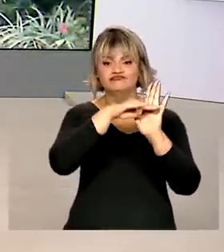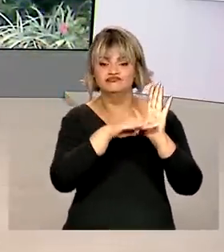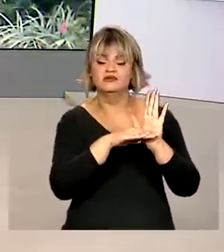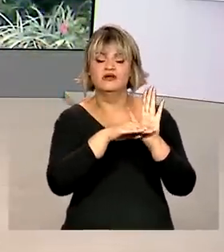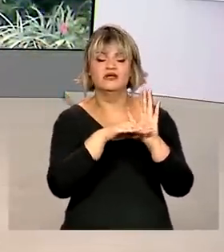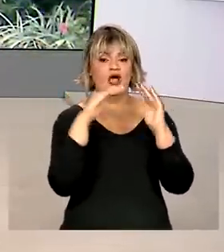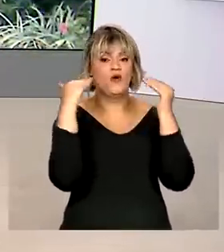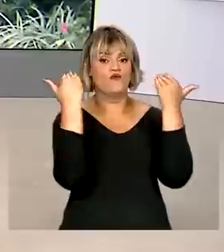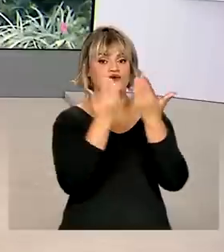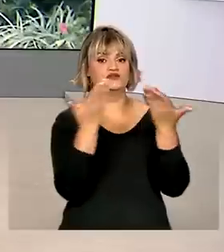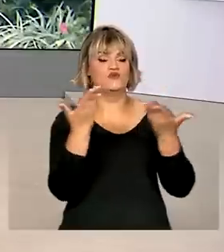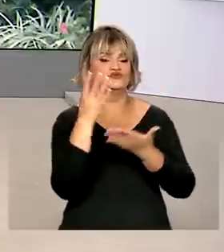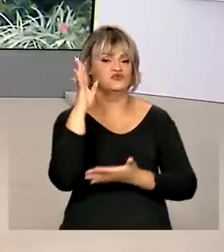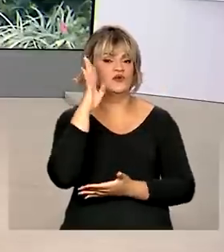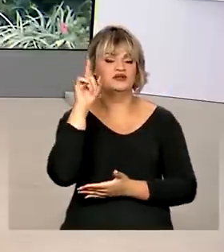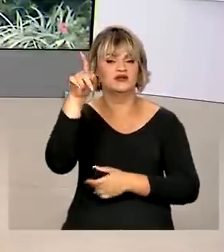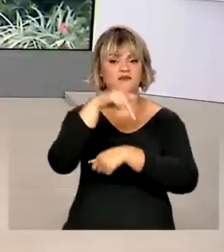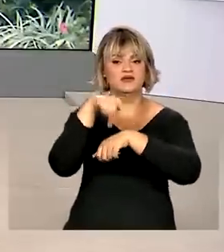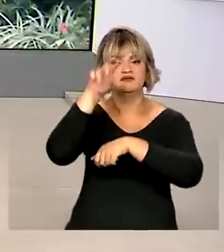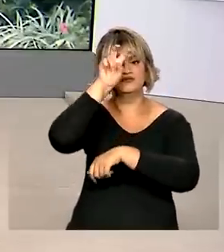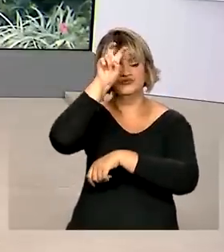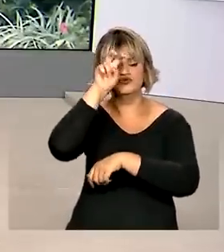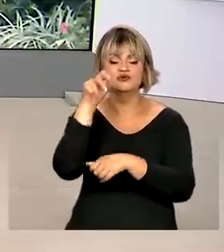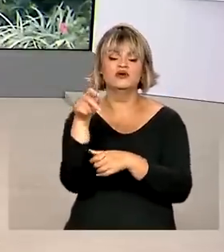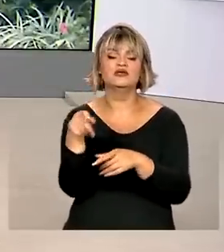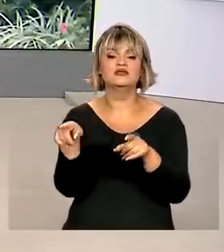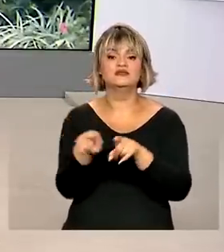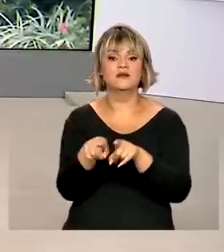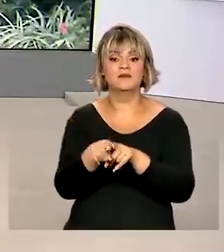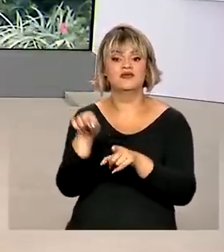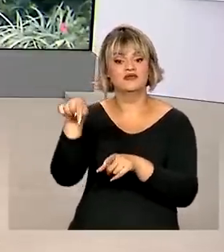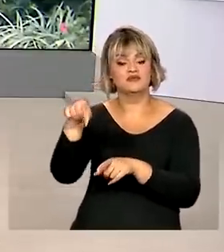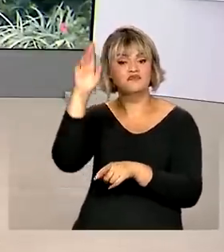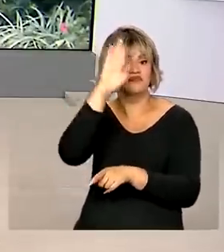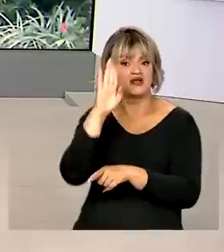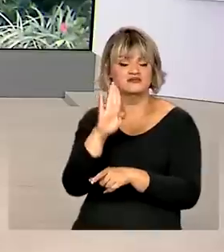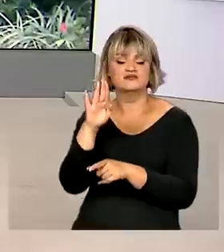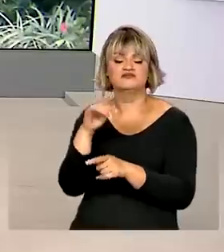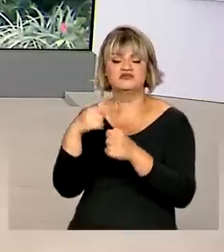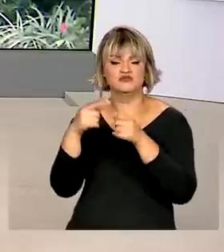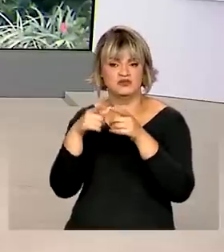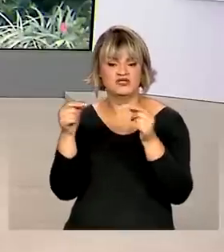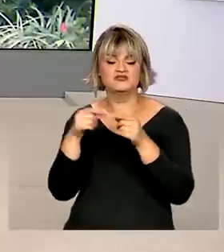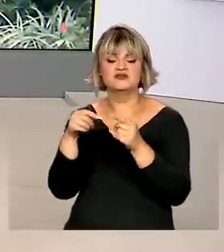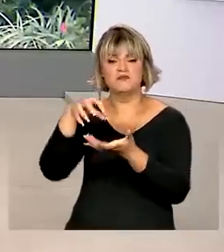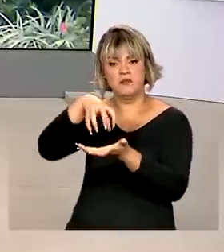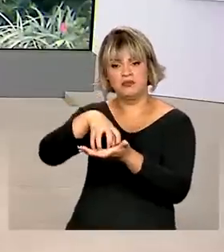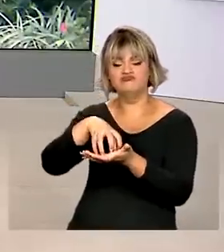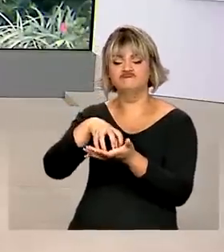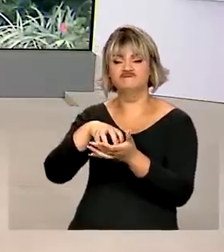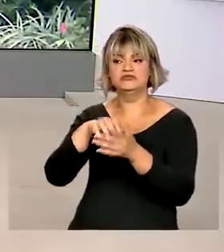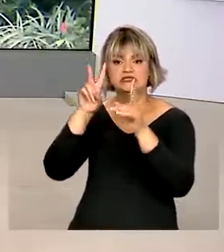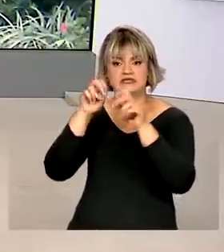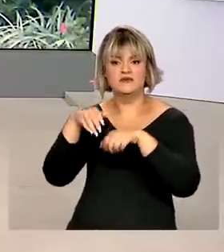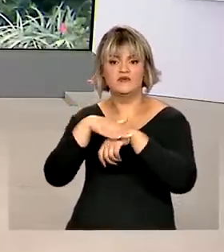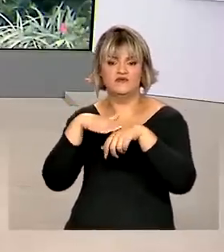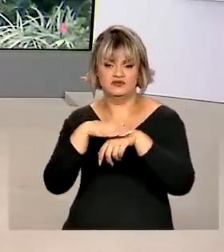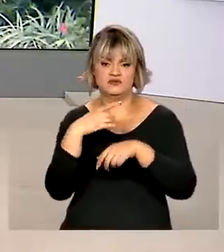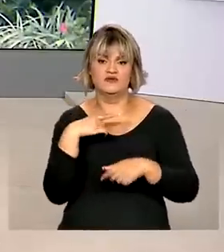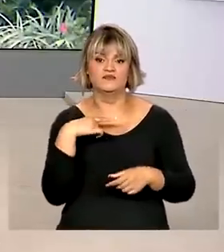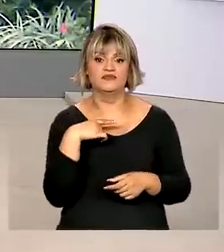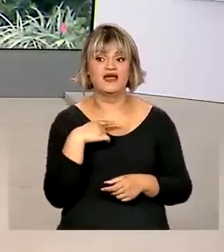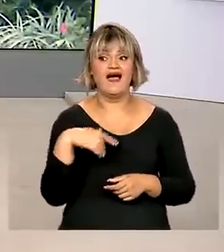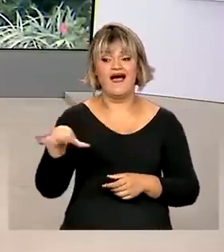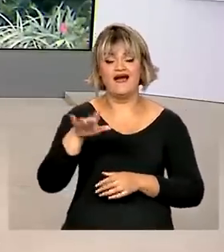conferência hoje, nesta quarta-feira, lá no Egito, e também no pavilhão Brasil, montado aqui em Brasília. O setor agropecuário e o governo brasileiro